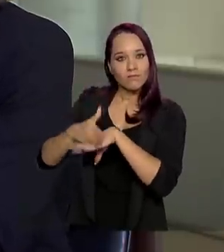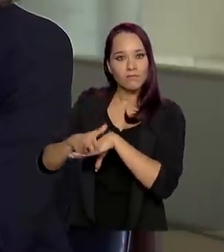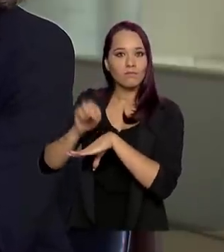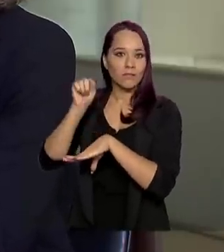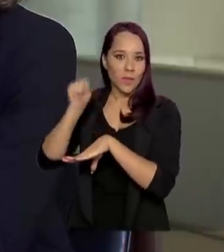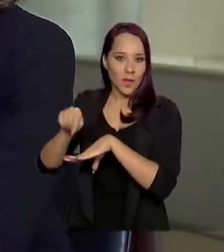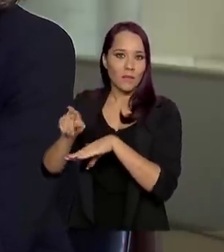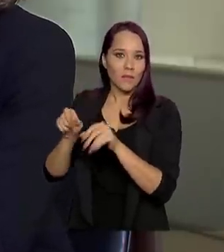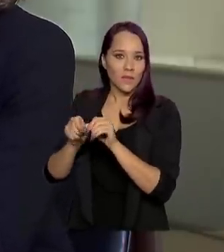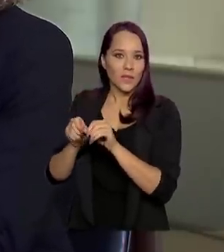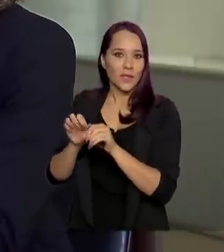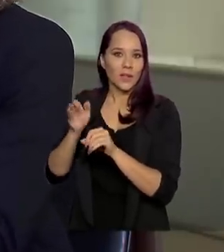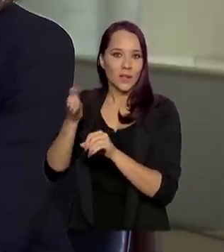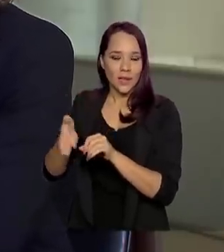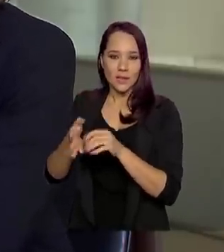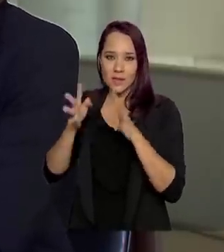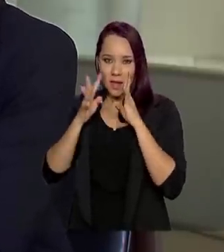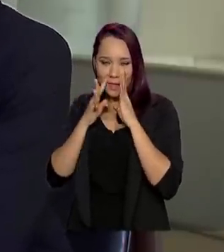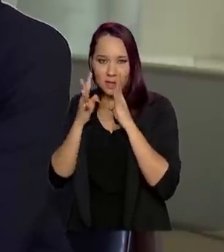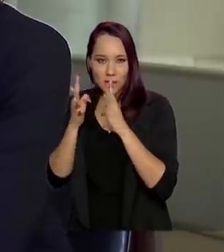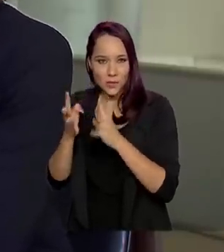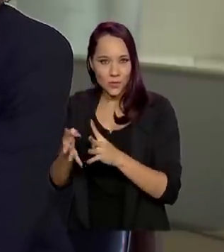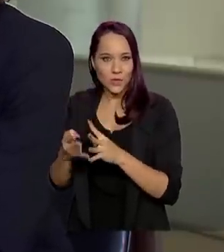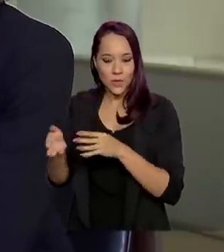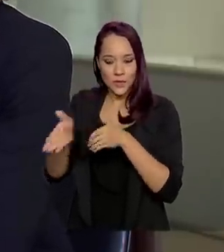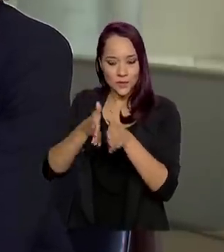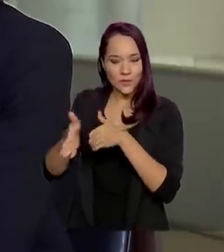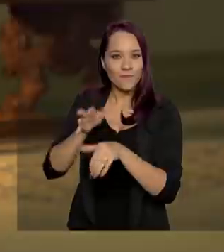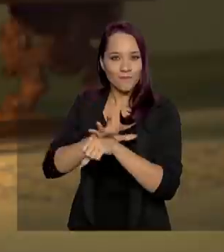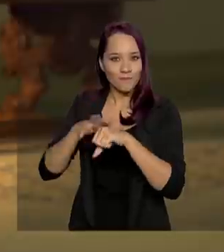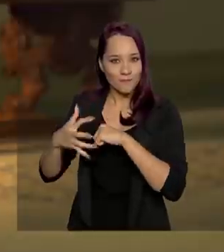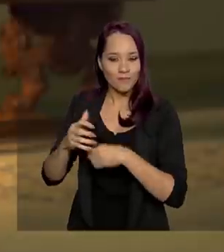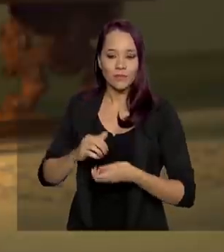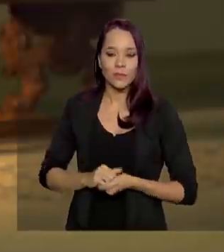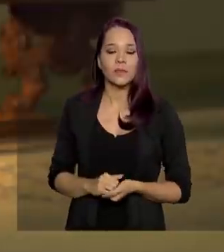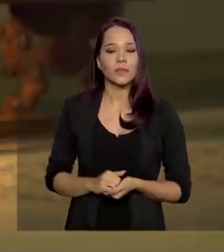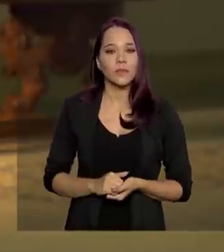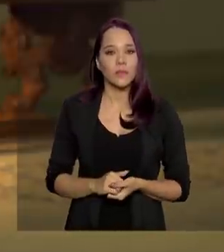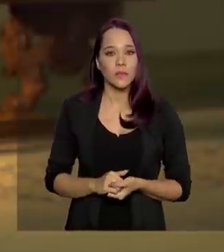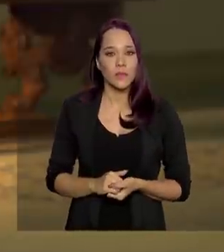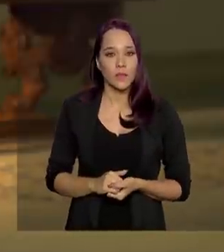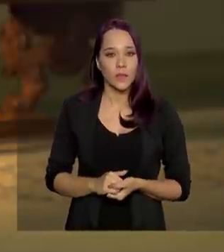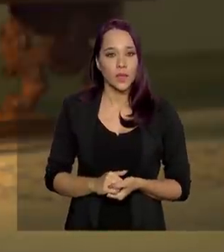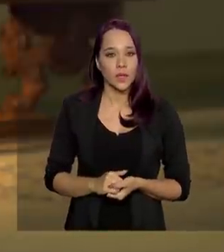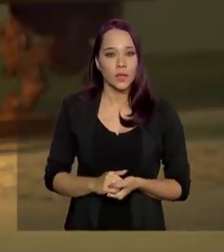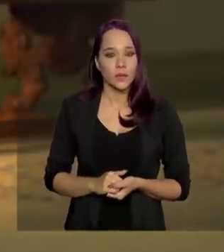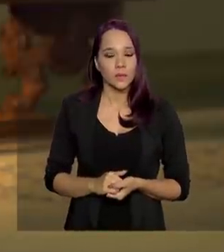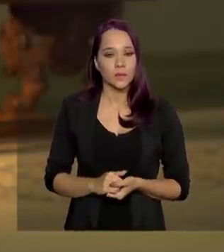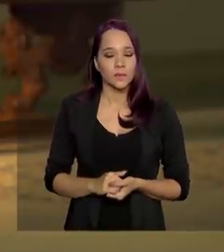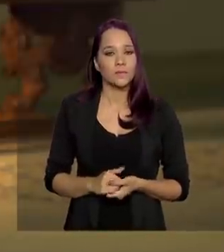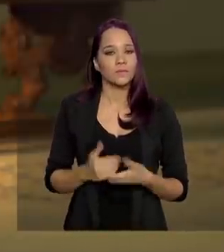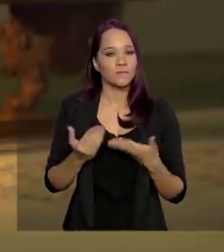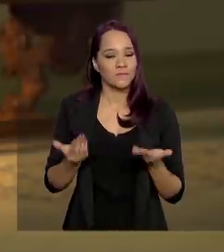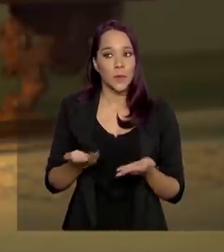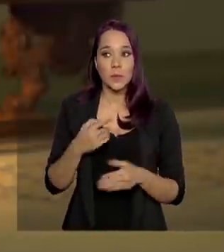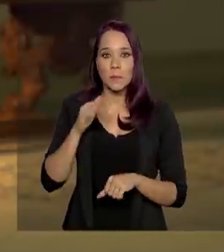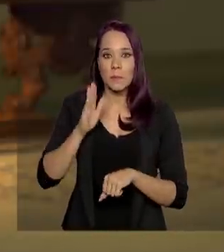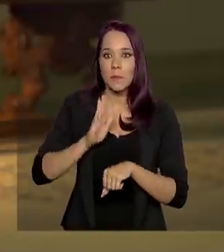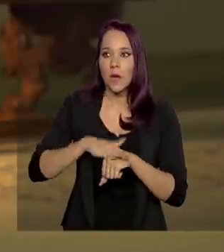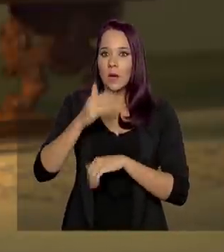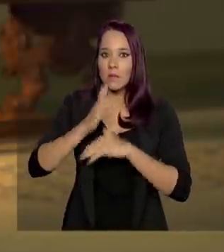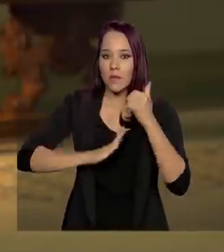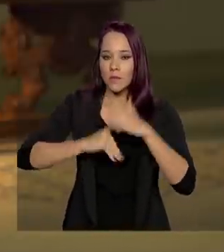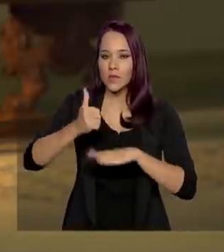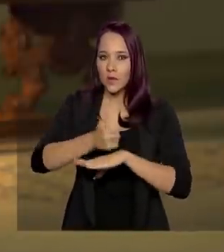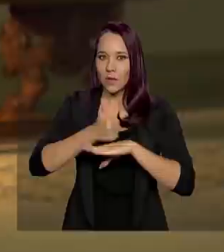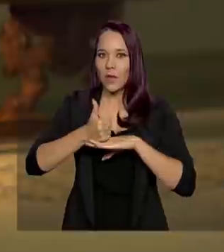fazer esse atendimento durante a pandemia? Veja bem, a maior quantidade de profissionais